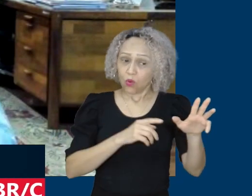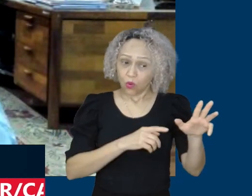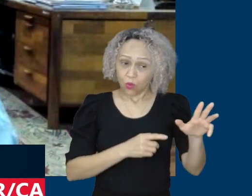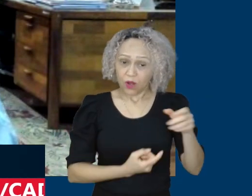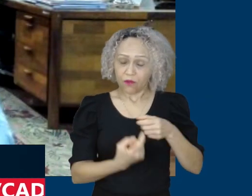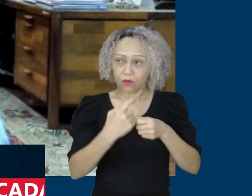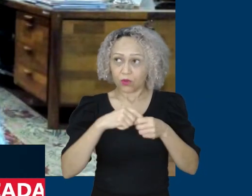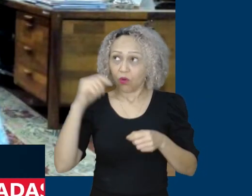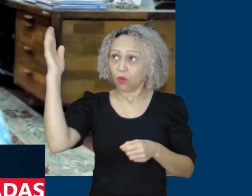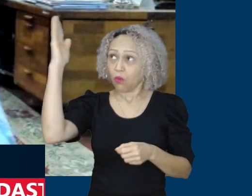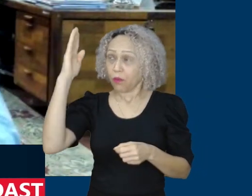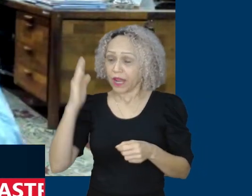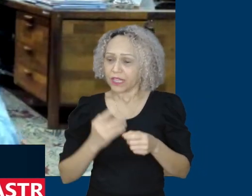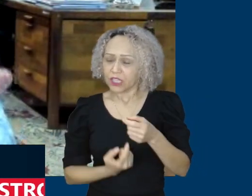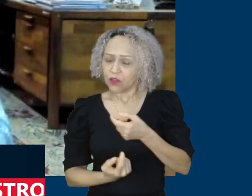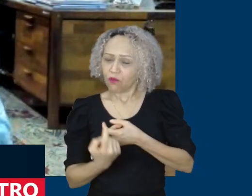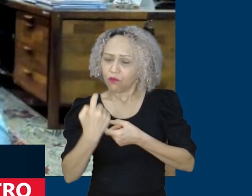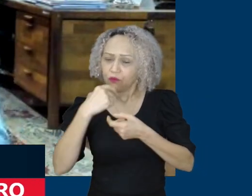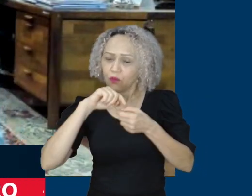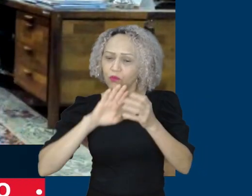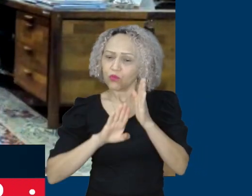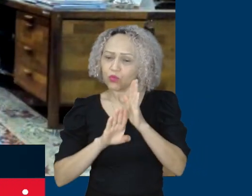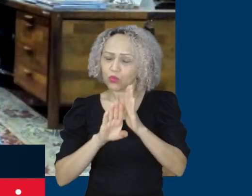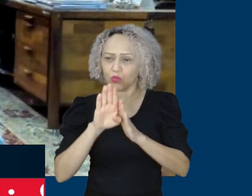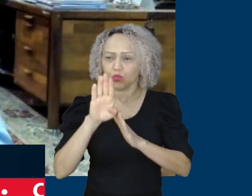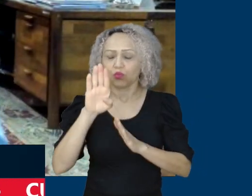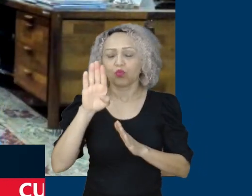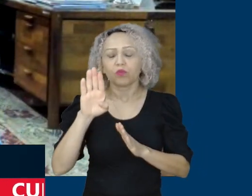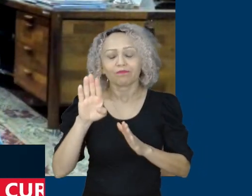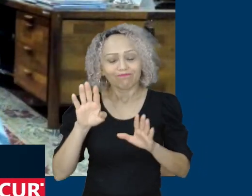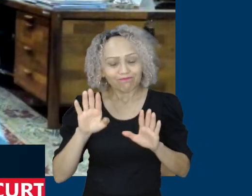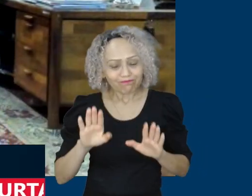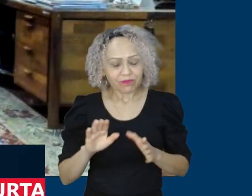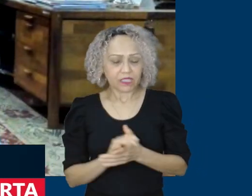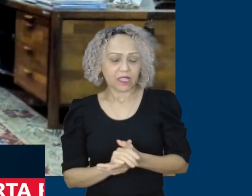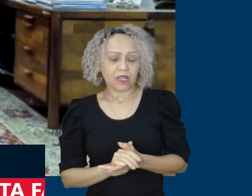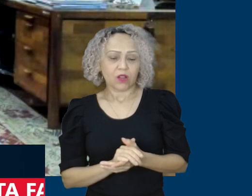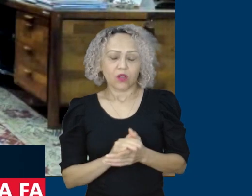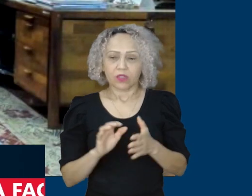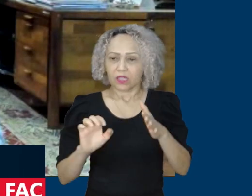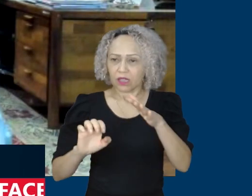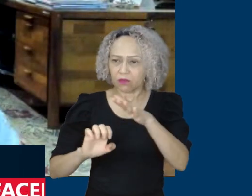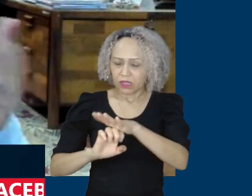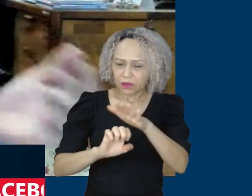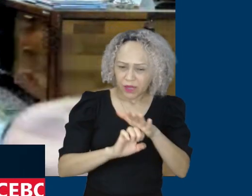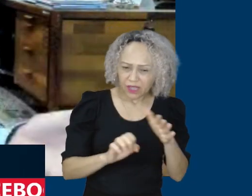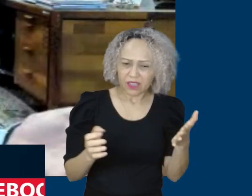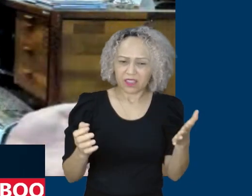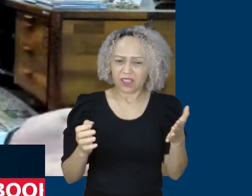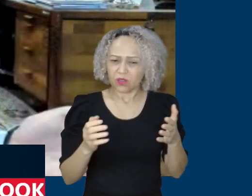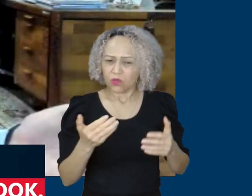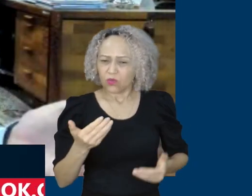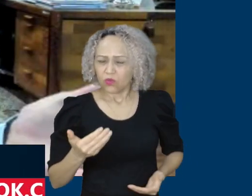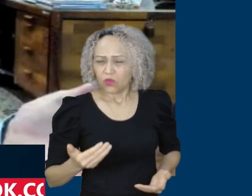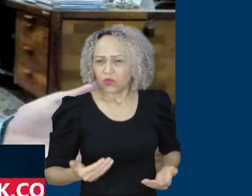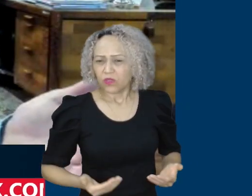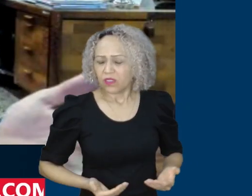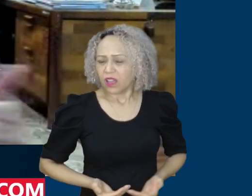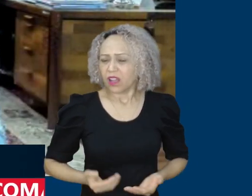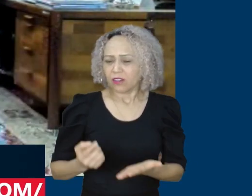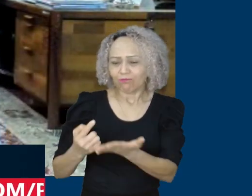repercutindo nos acordos coletivos, nas negociações coletivas. Isso nos coloca muito a esperança de, do salário mínimo,